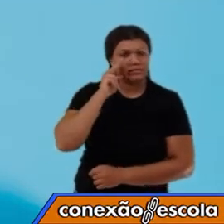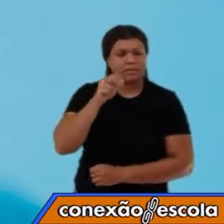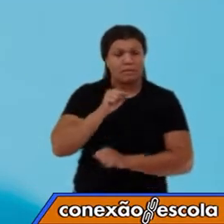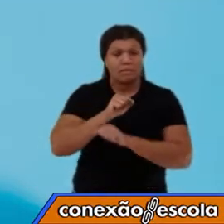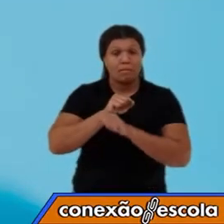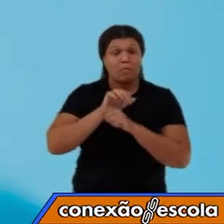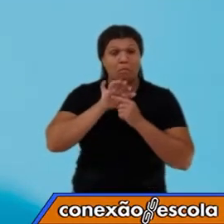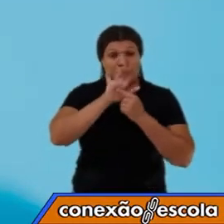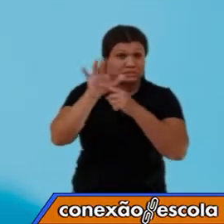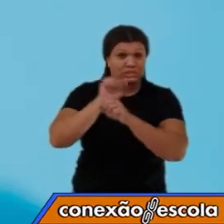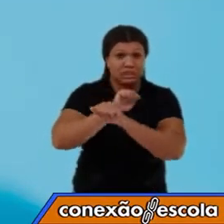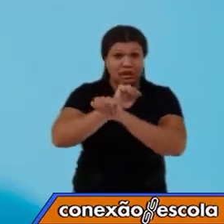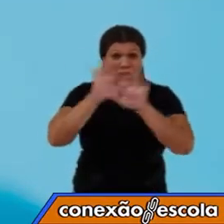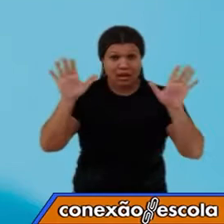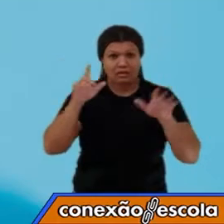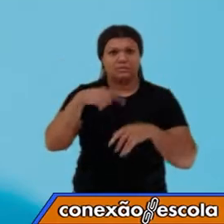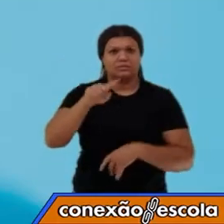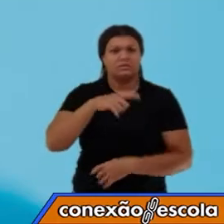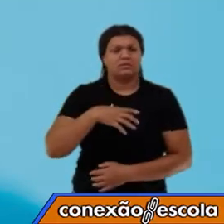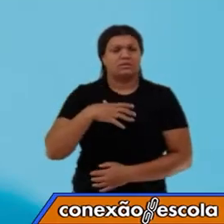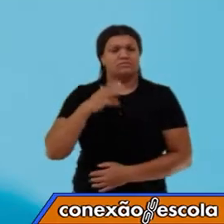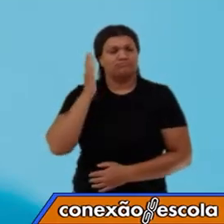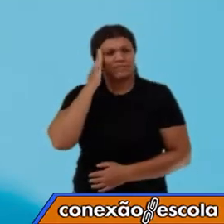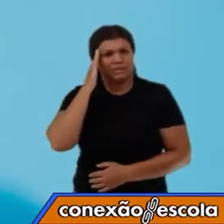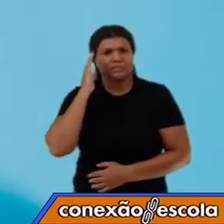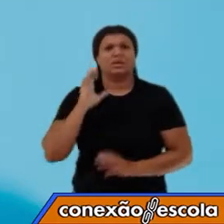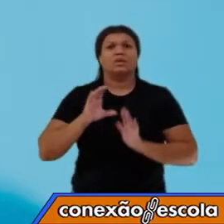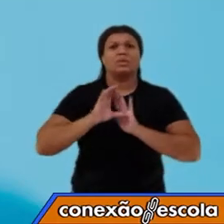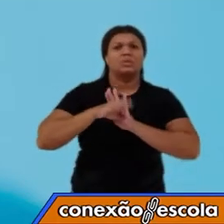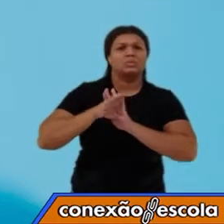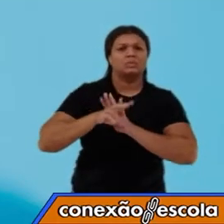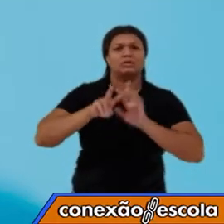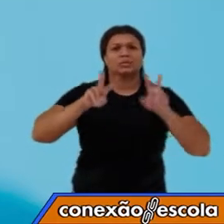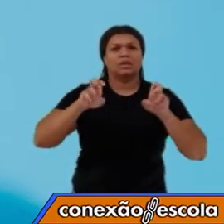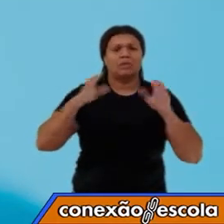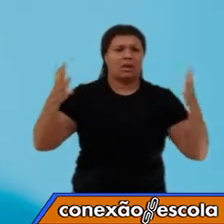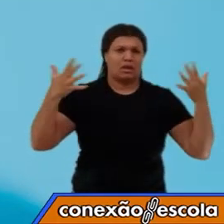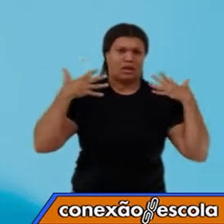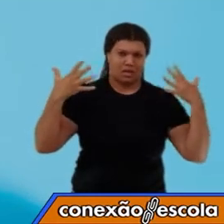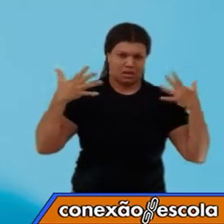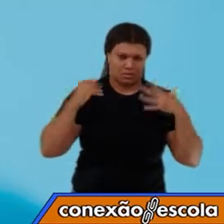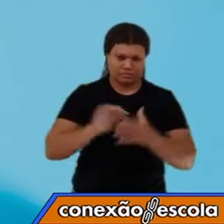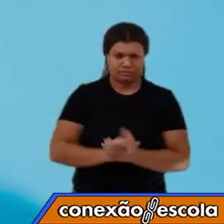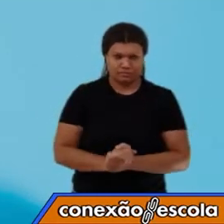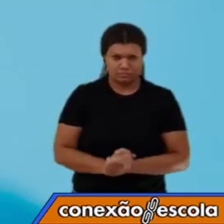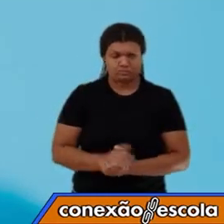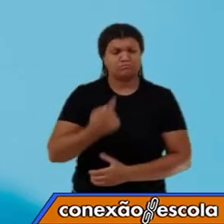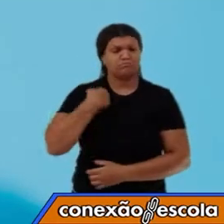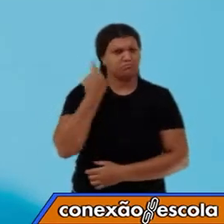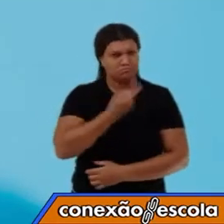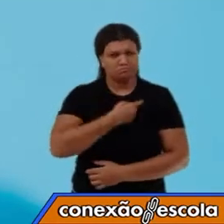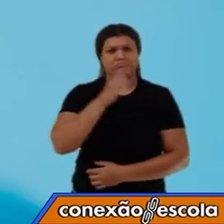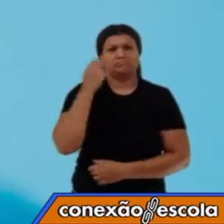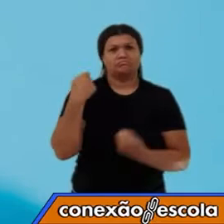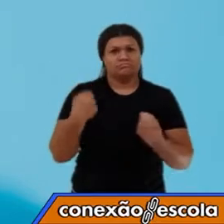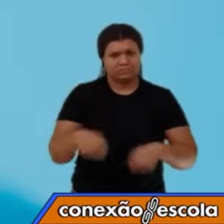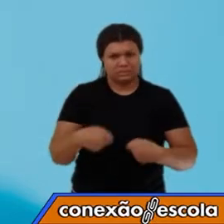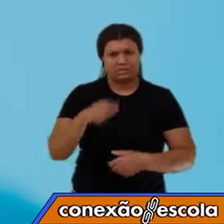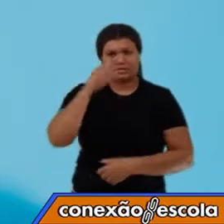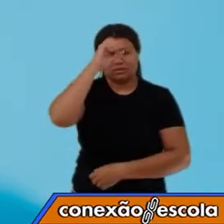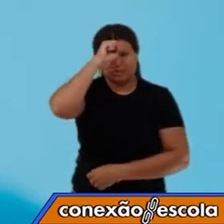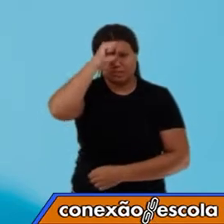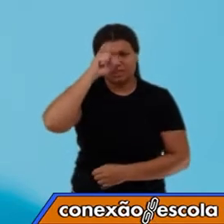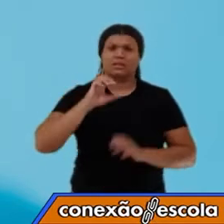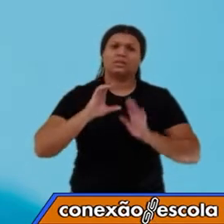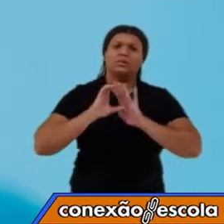simples o conceito de calor e vai ficar, então, mais claro para vocês. Nós precisamos aprender ainda aqui sobre o